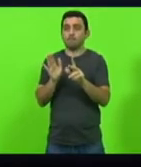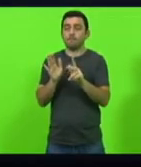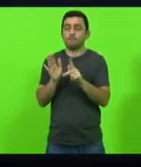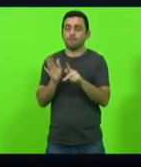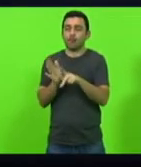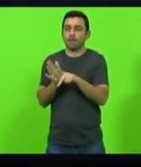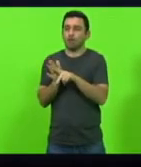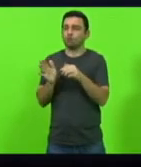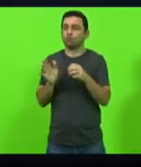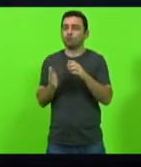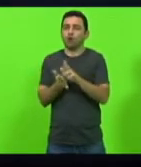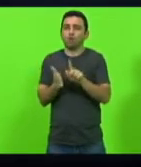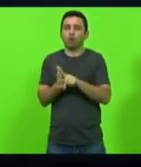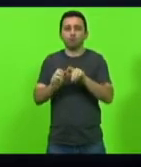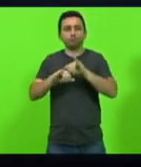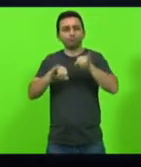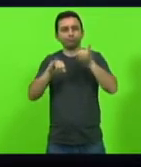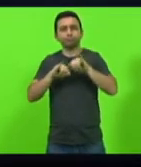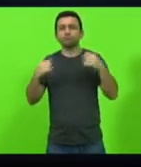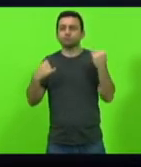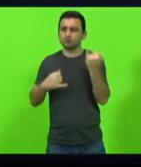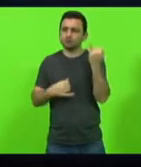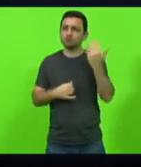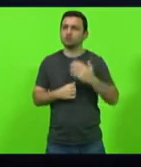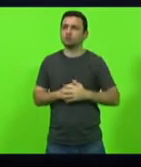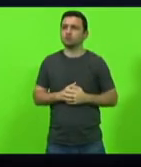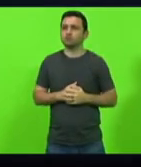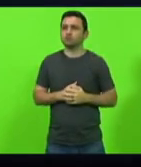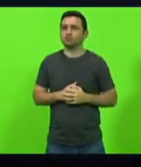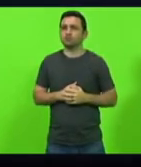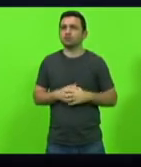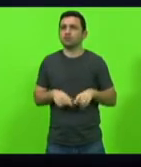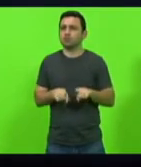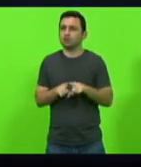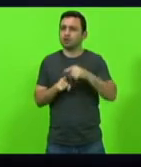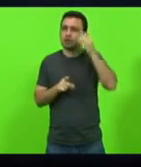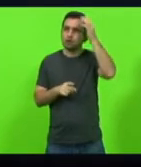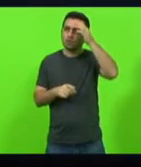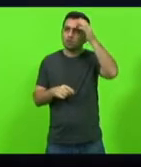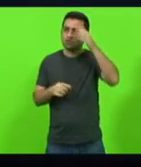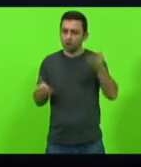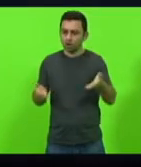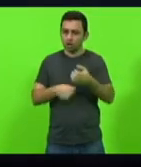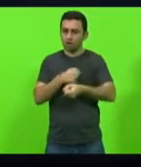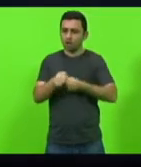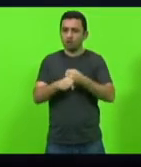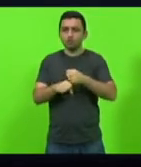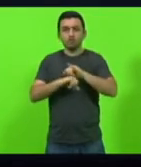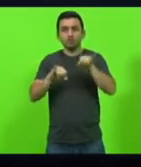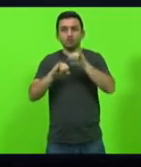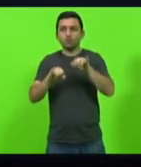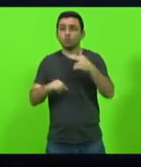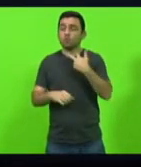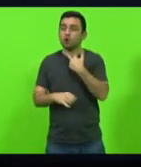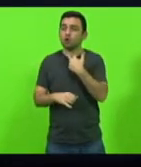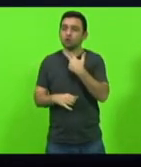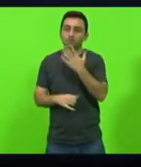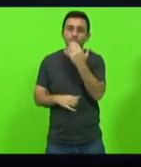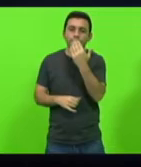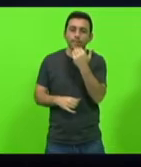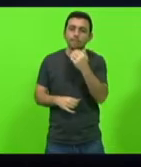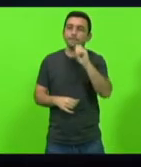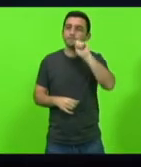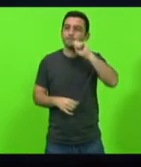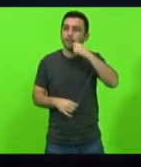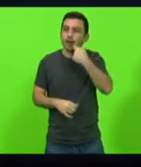governo do estado não colocou a conscientização da doença celíaca que a pessoa não pode comer um pão não pode comer uma